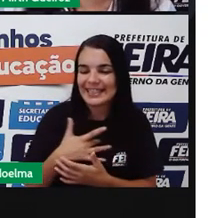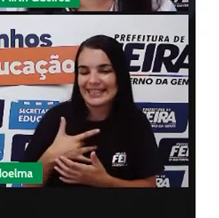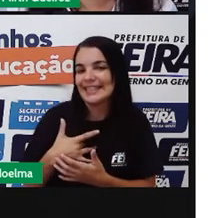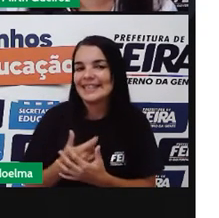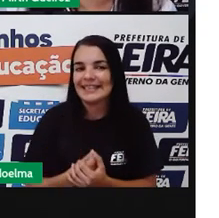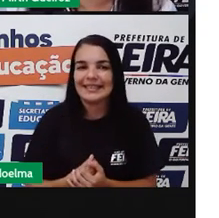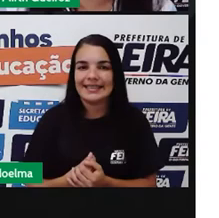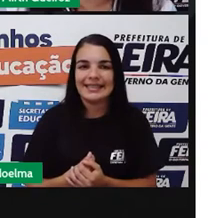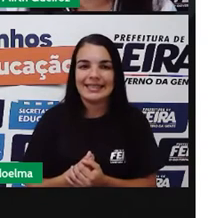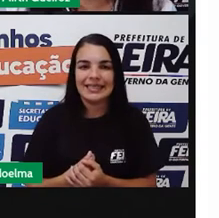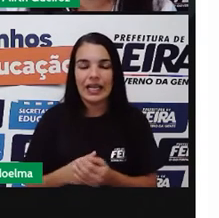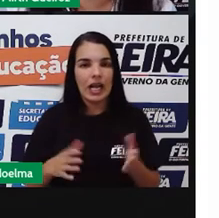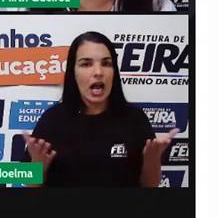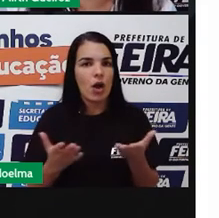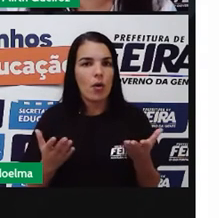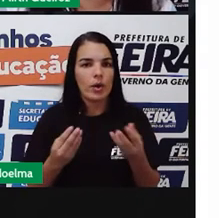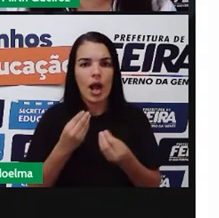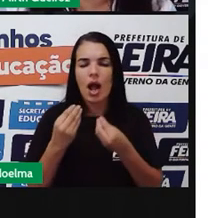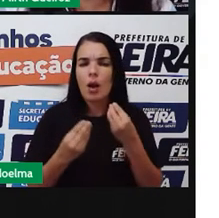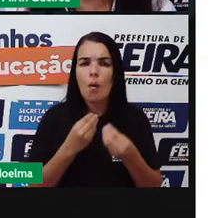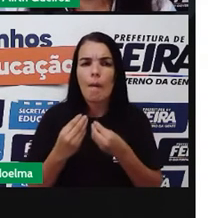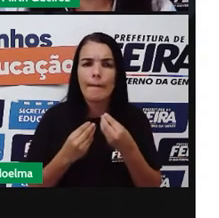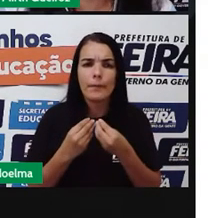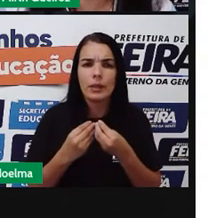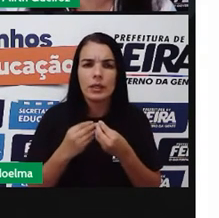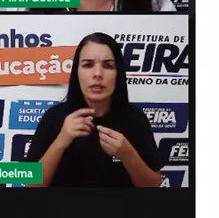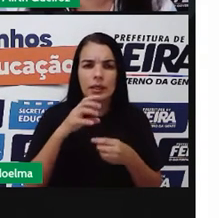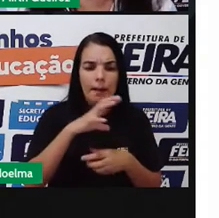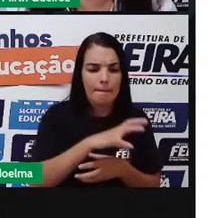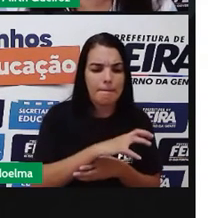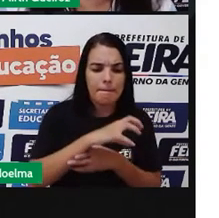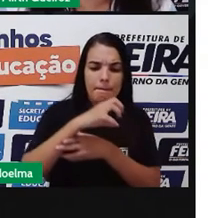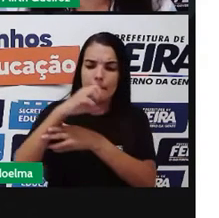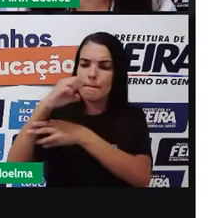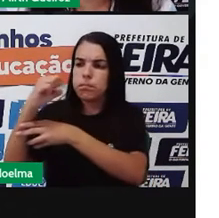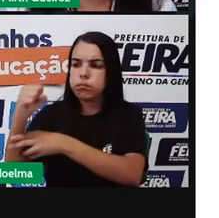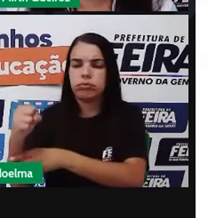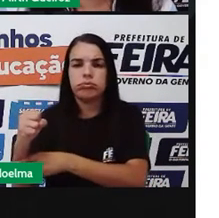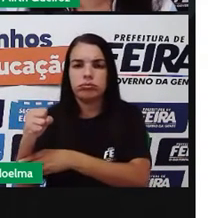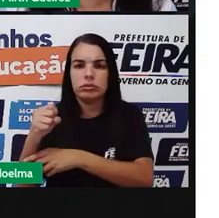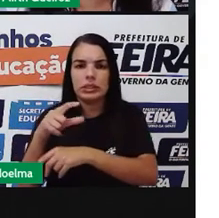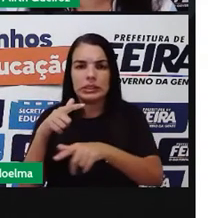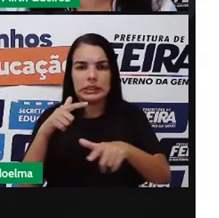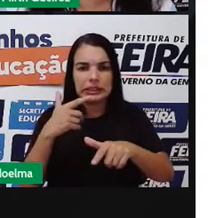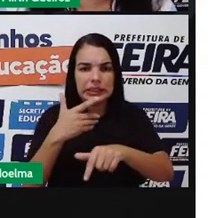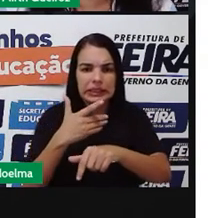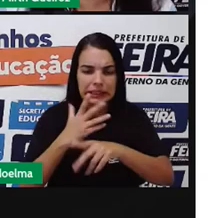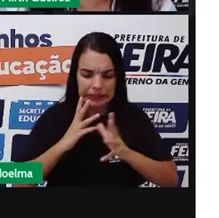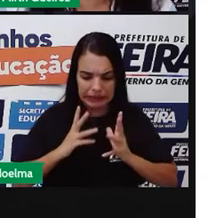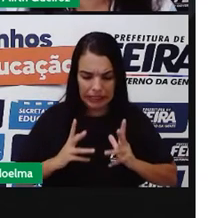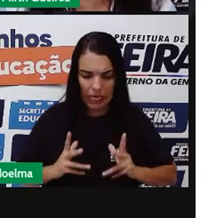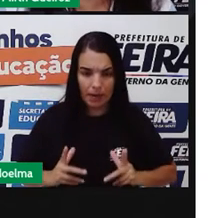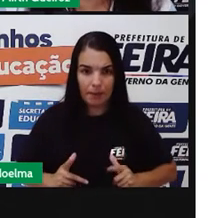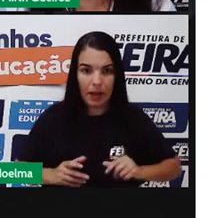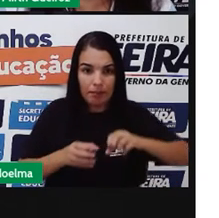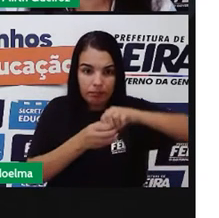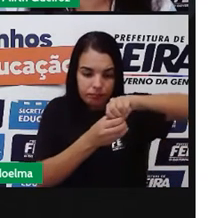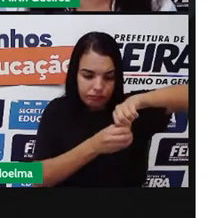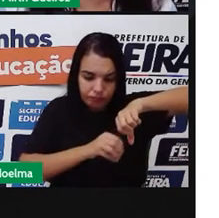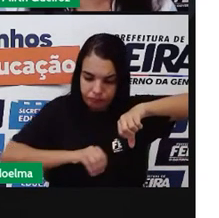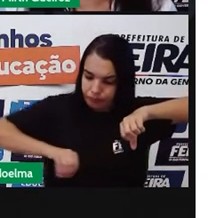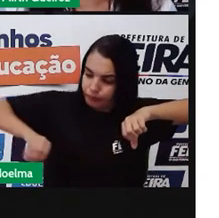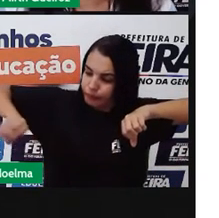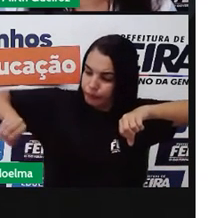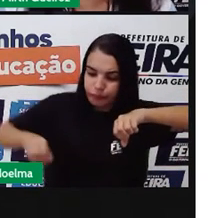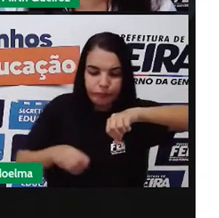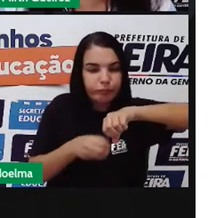Coleta o tratamento de esgoto. A coleta e o tratamento de esgoto, por sua vez, garante que o esgoto seja captado